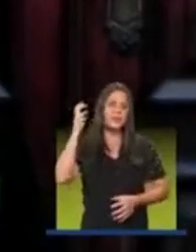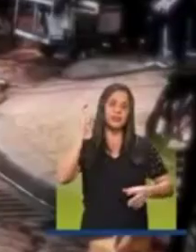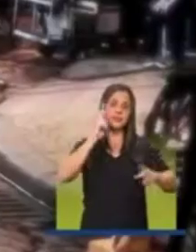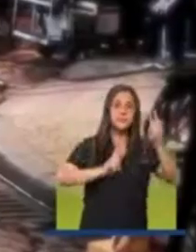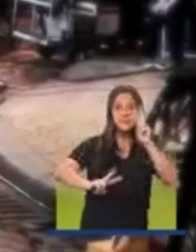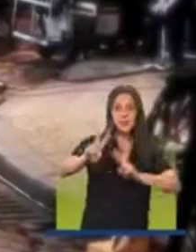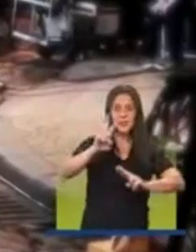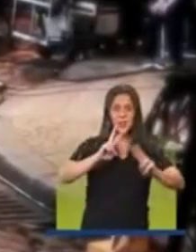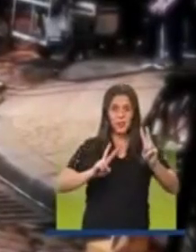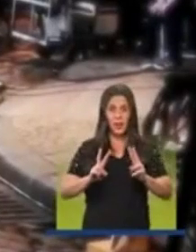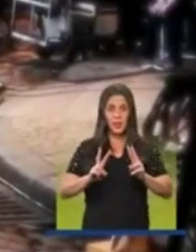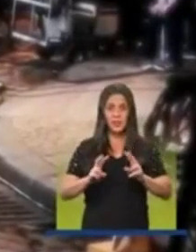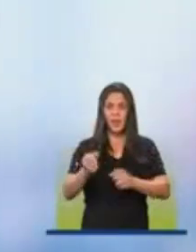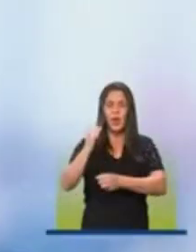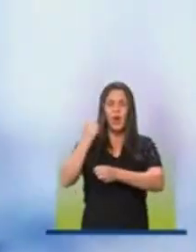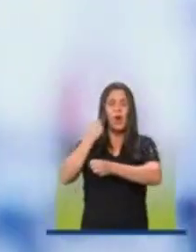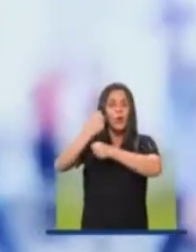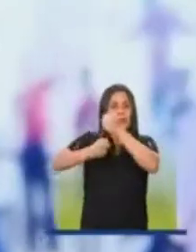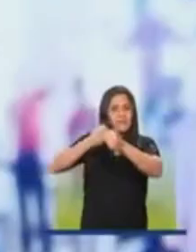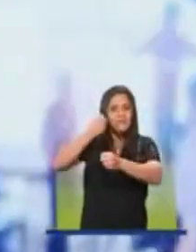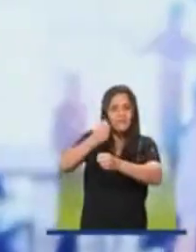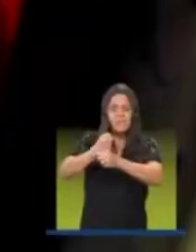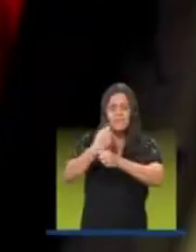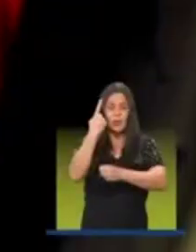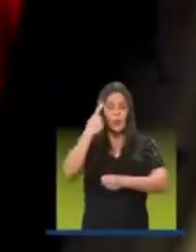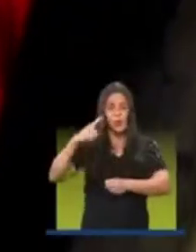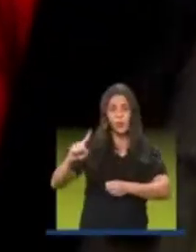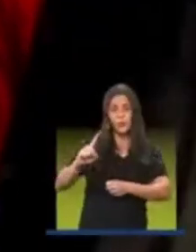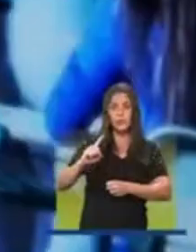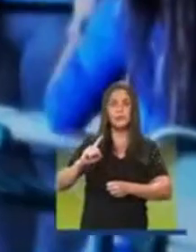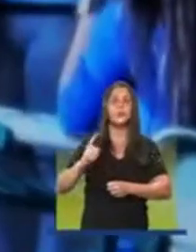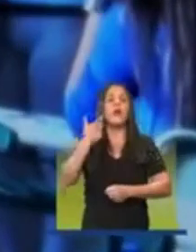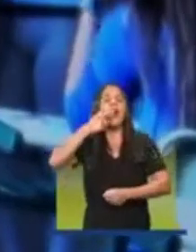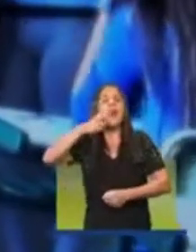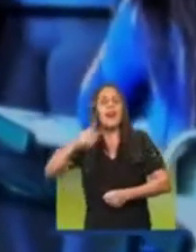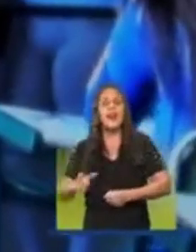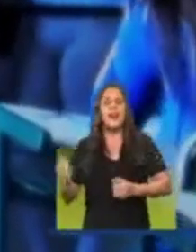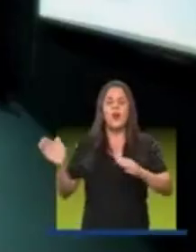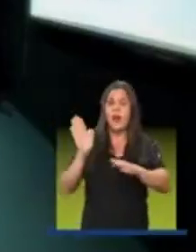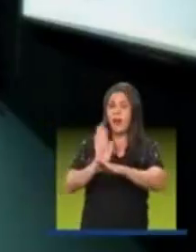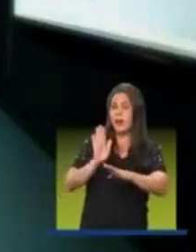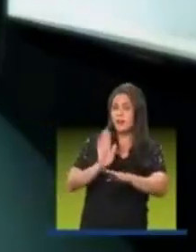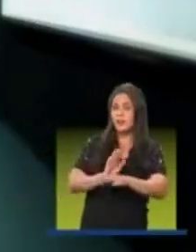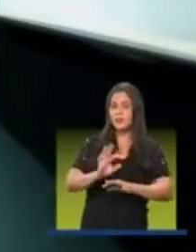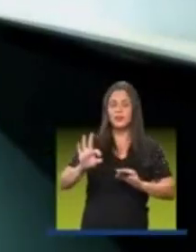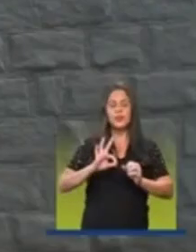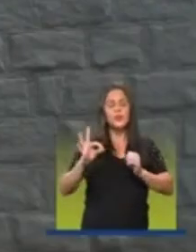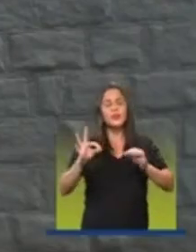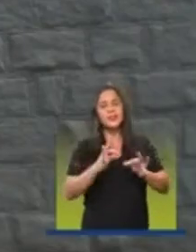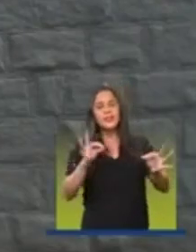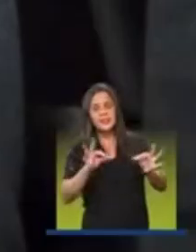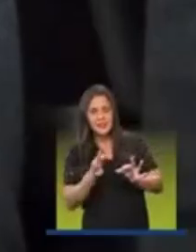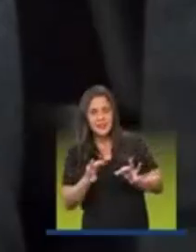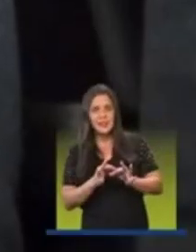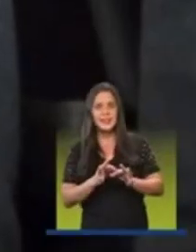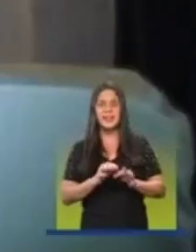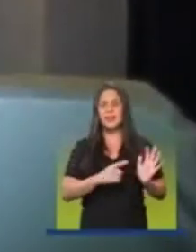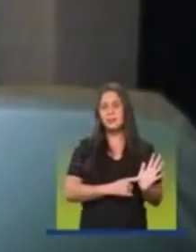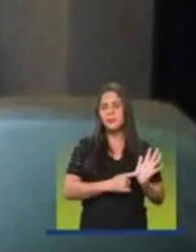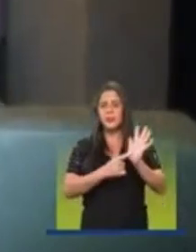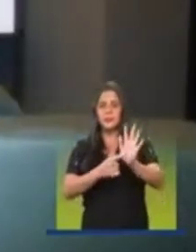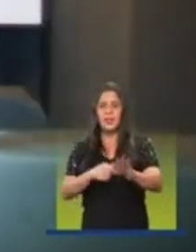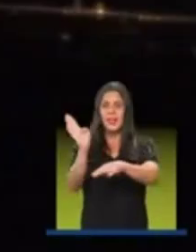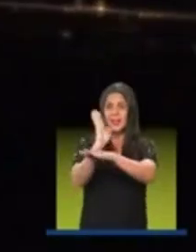aliás, nesses últimos oito anos, ganhou reforço com oficinas, projetos e exibições nas seis salas